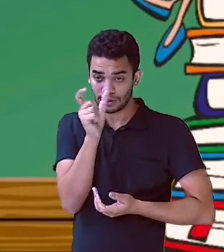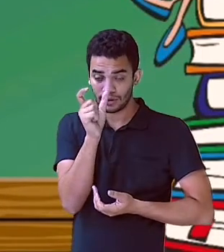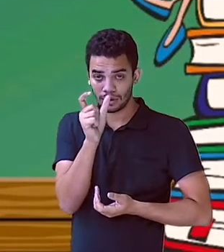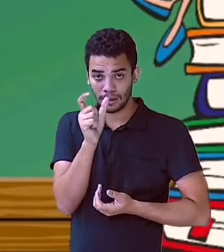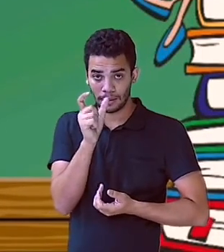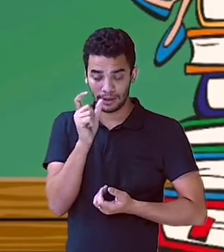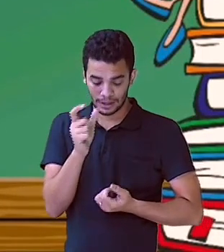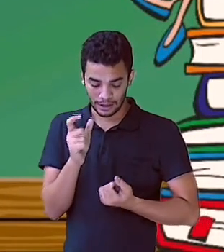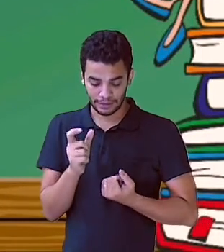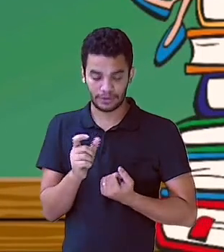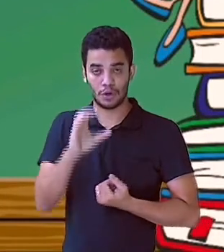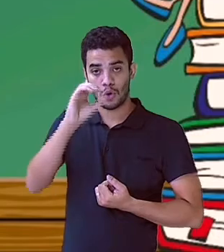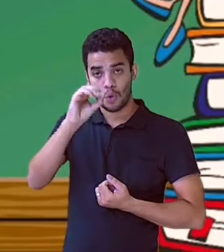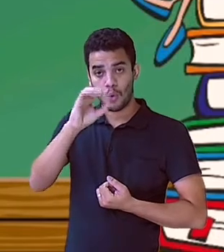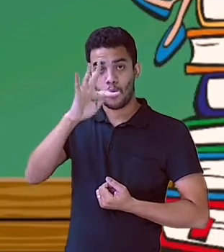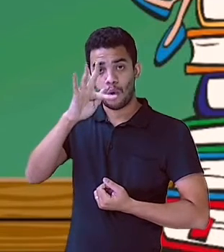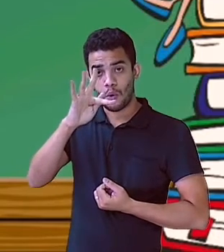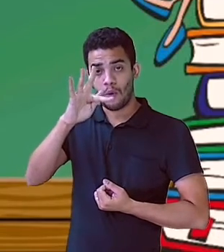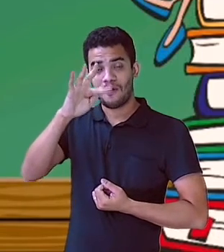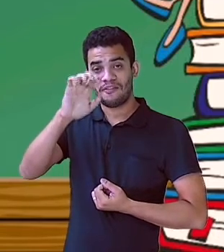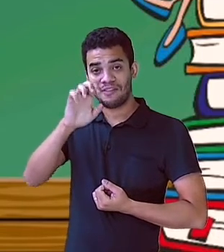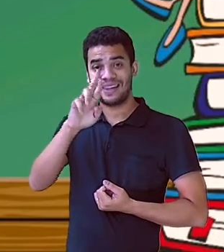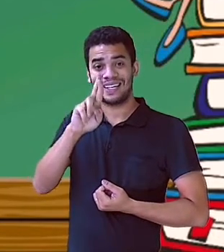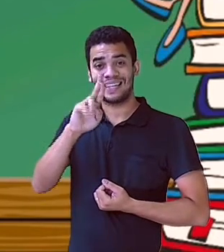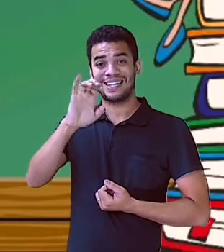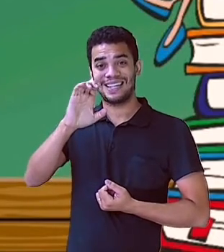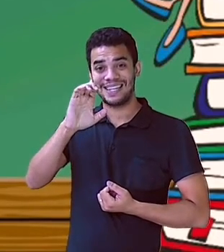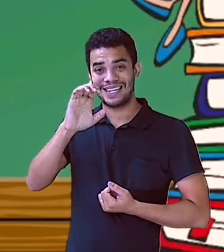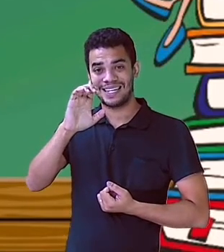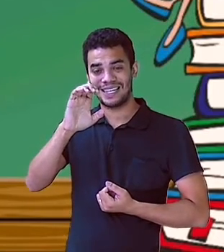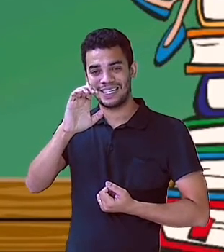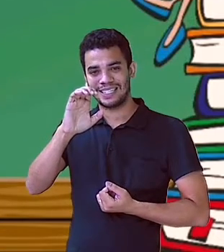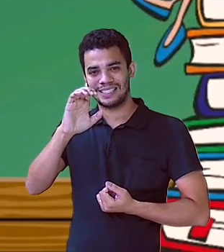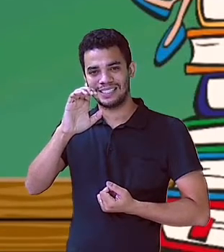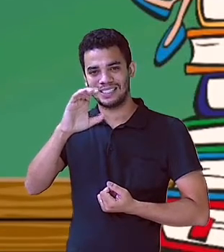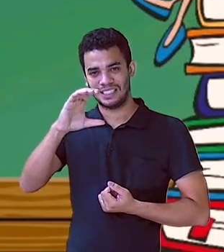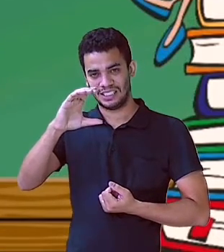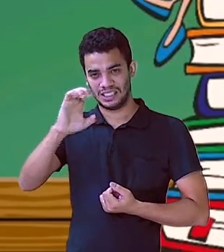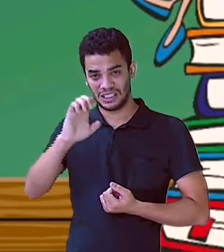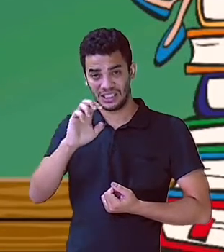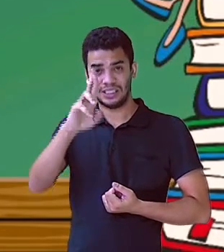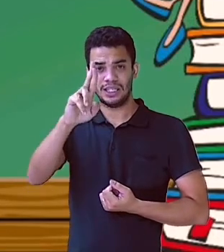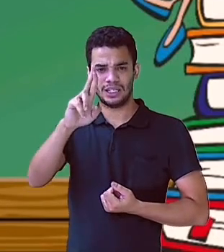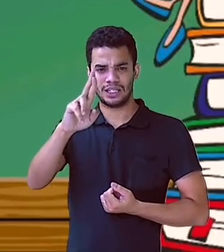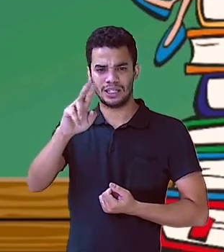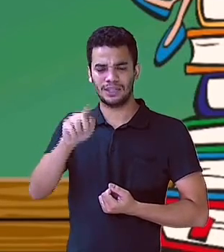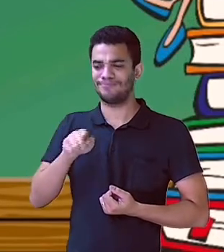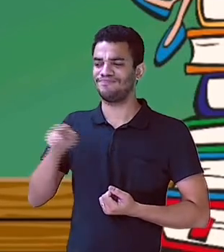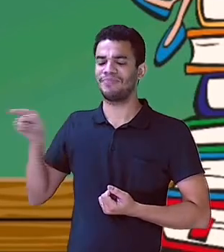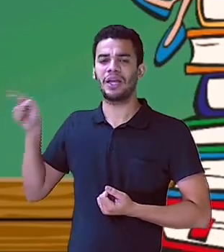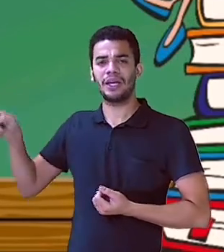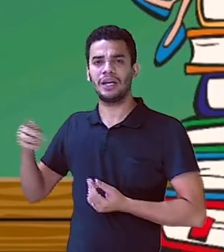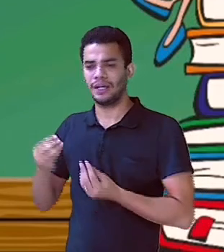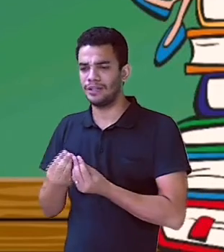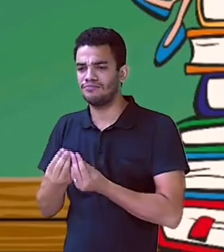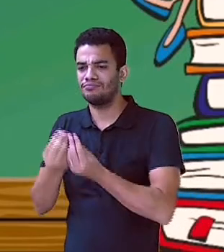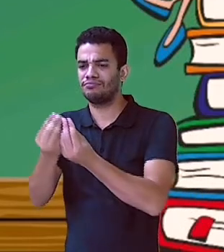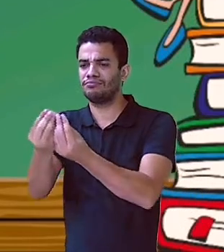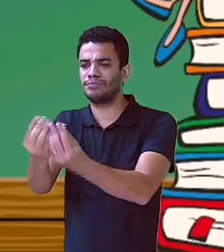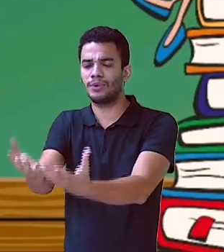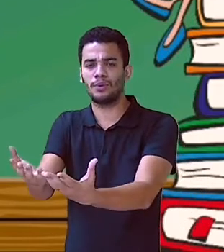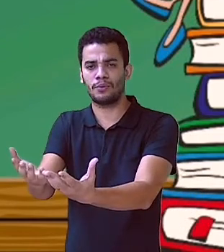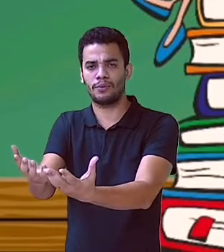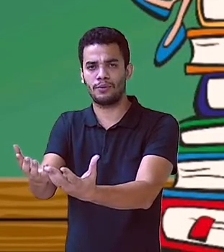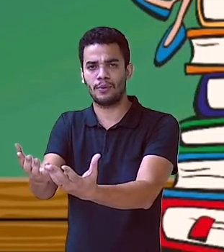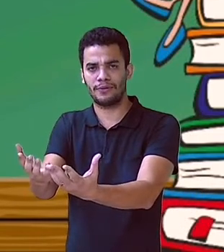gostar. Isso, Ele ofereceu. O que? Não é mesmo? Automaticamente, você quer saber, você precisa de informação.